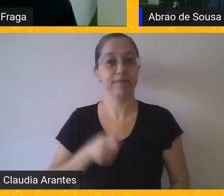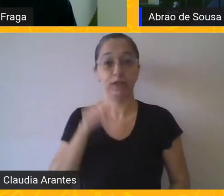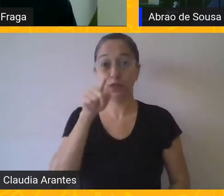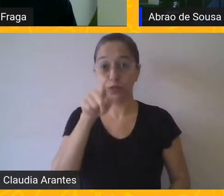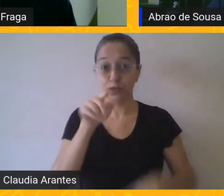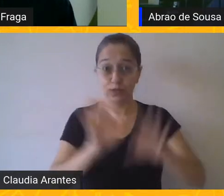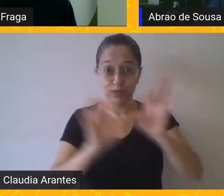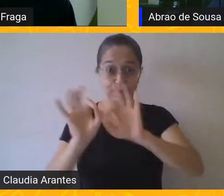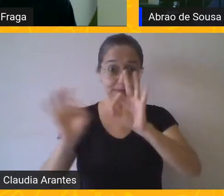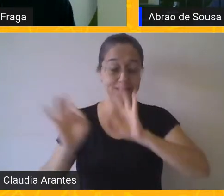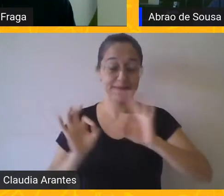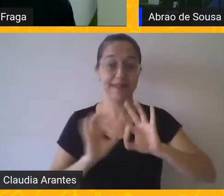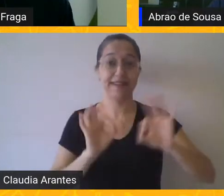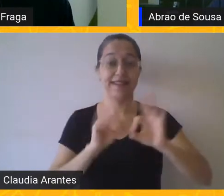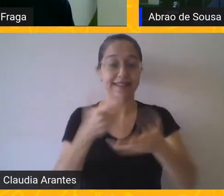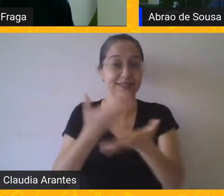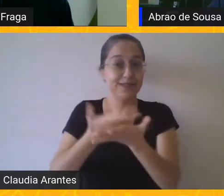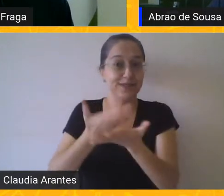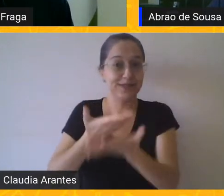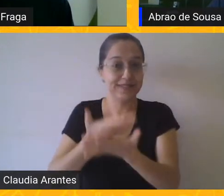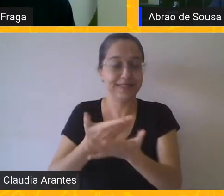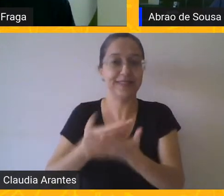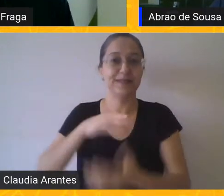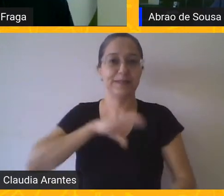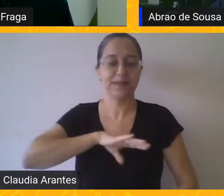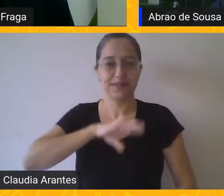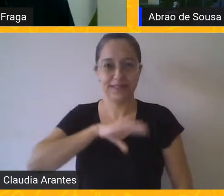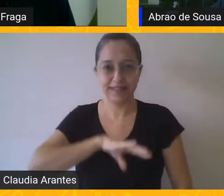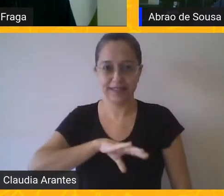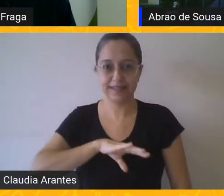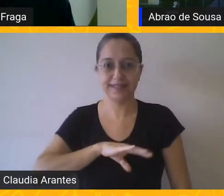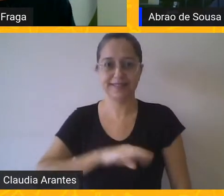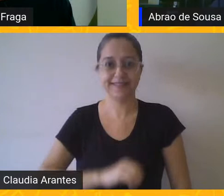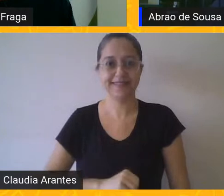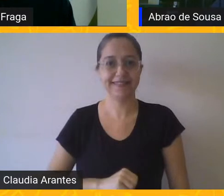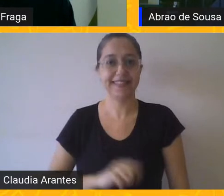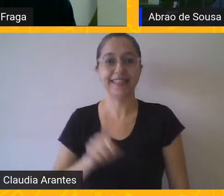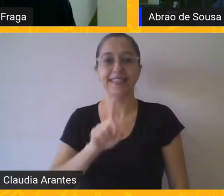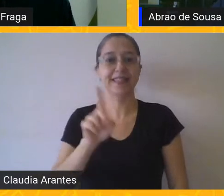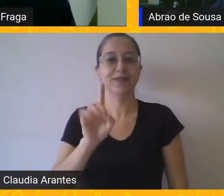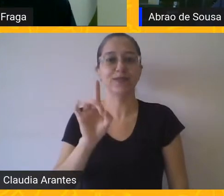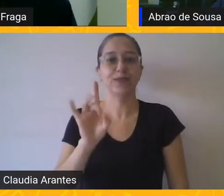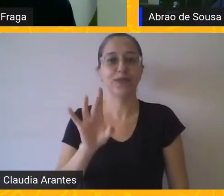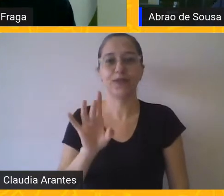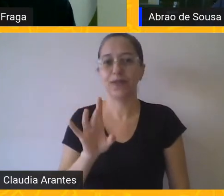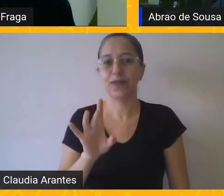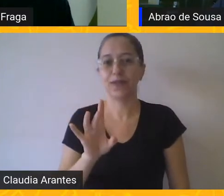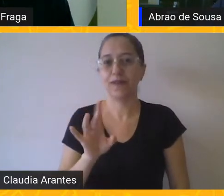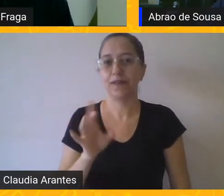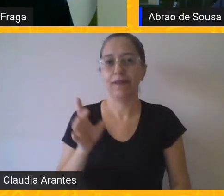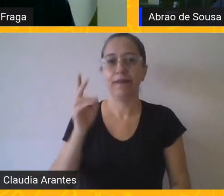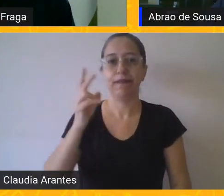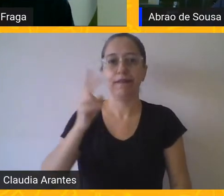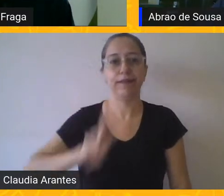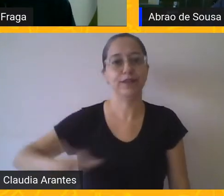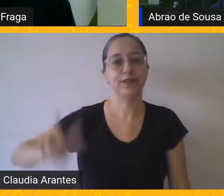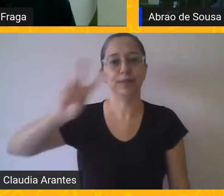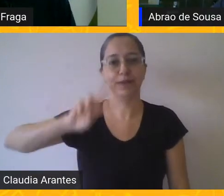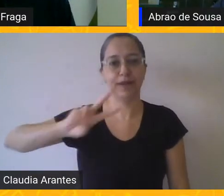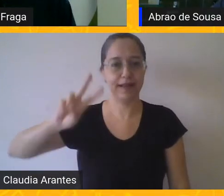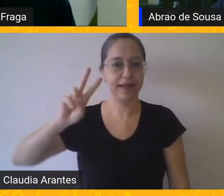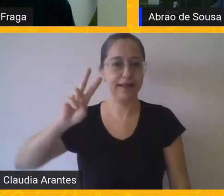estudando língua portuguesa, fique atento que não é só no Enem, em vestibulares, em